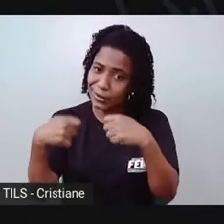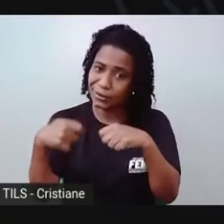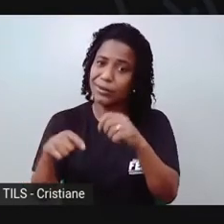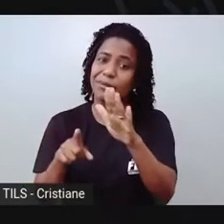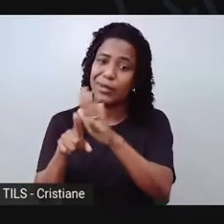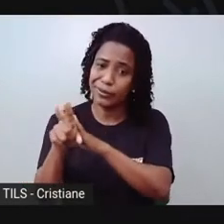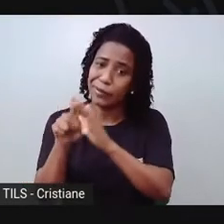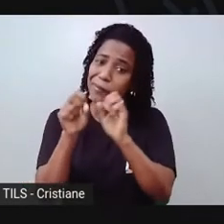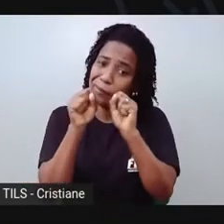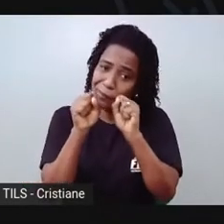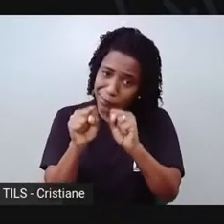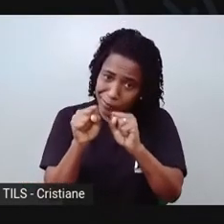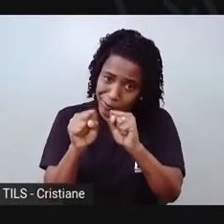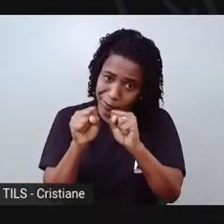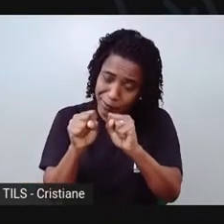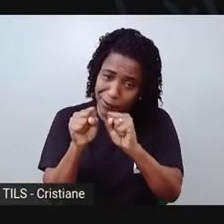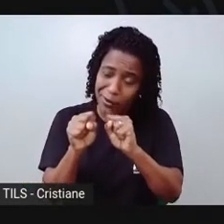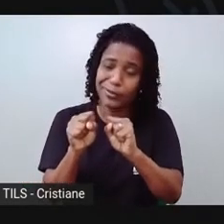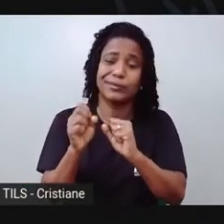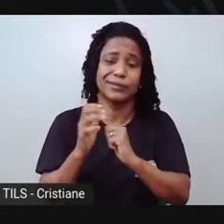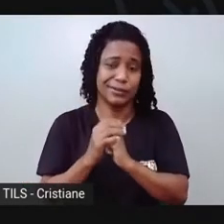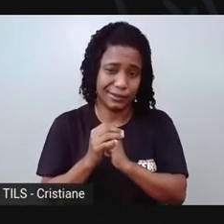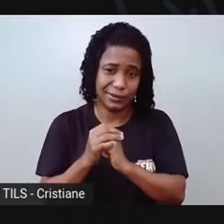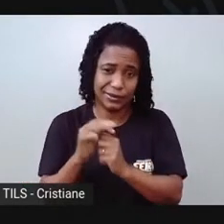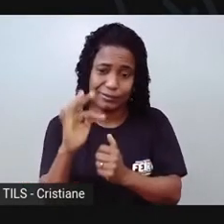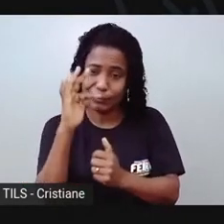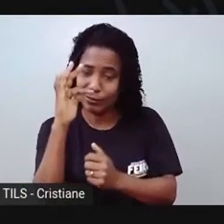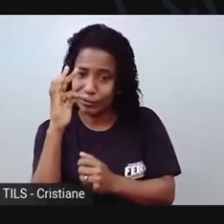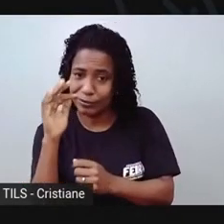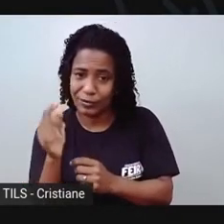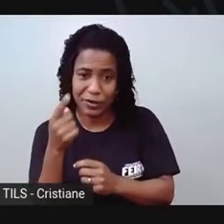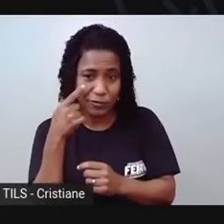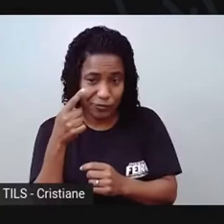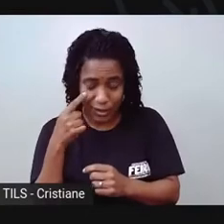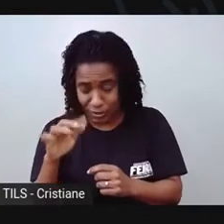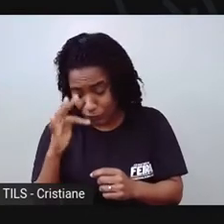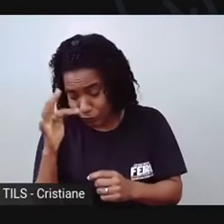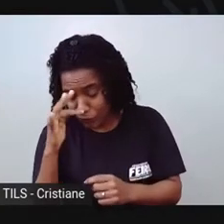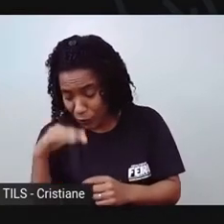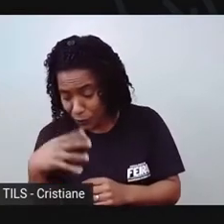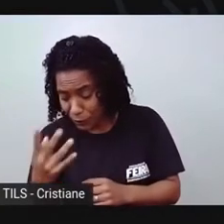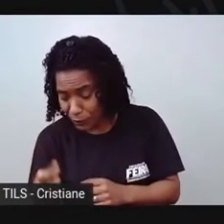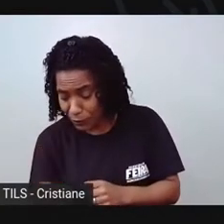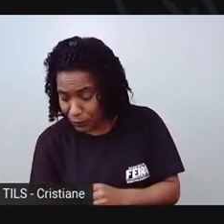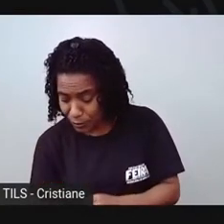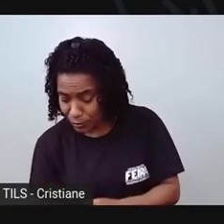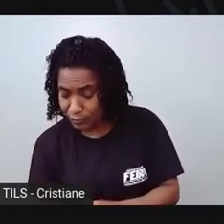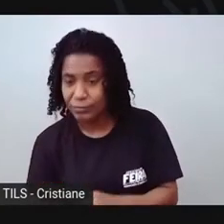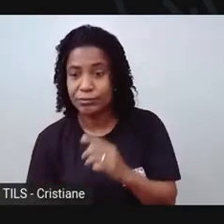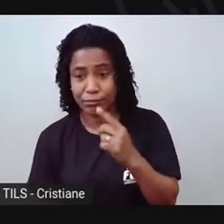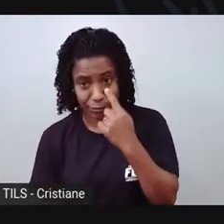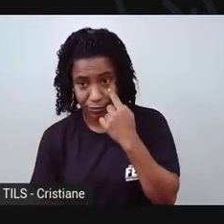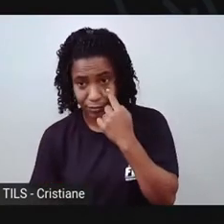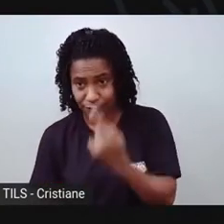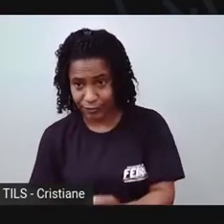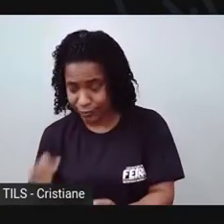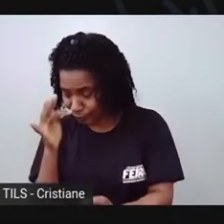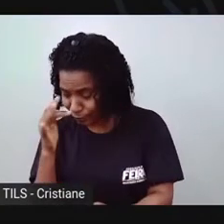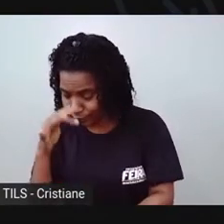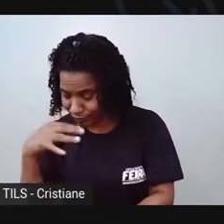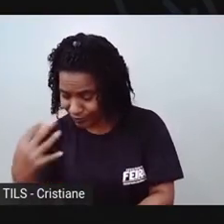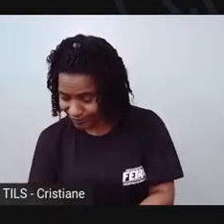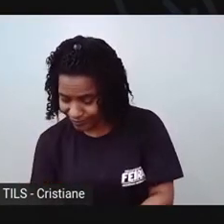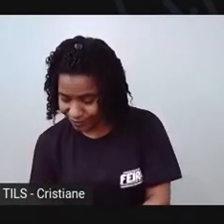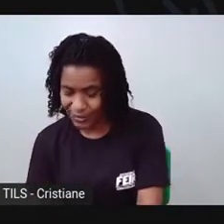pode! E observar, ver se já tem flores no chão! Isso! É melhor escolher uma flor que já